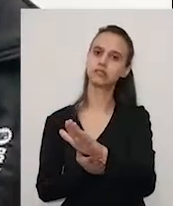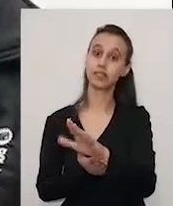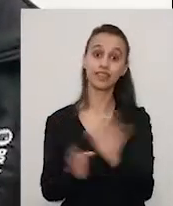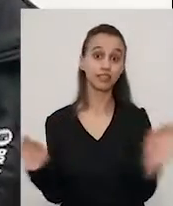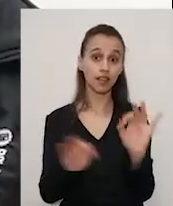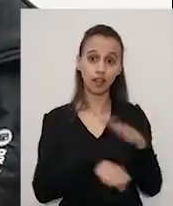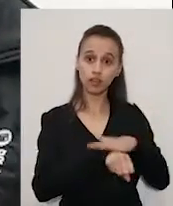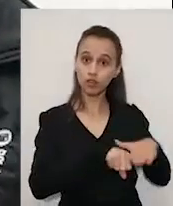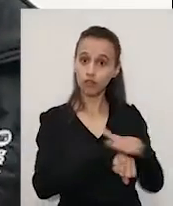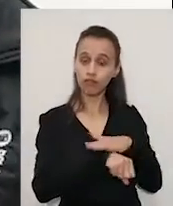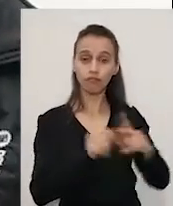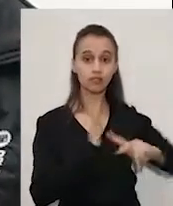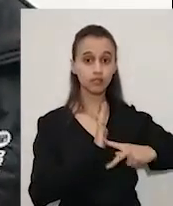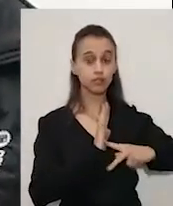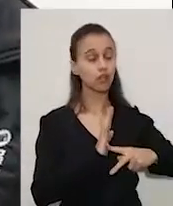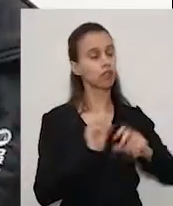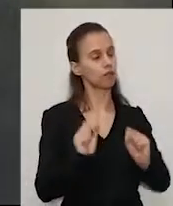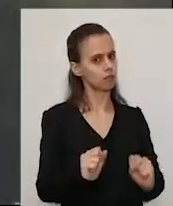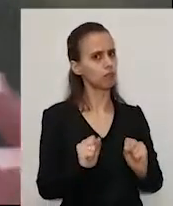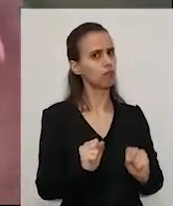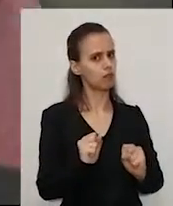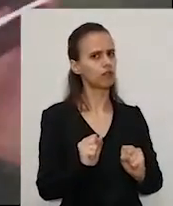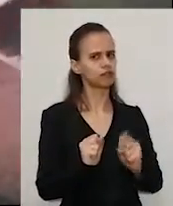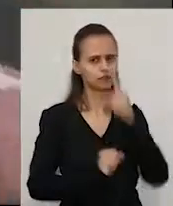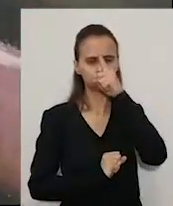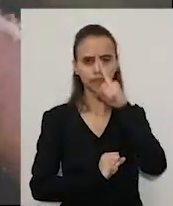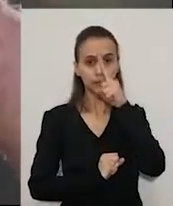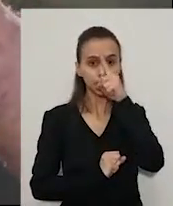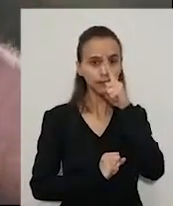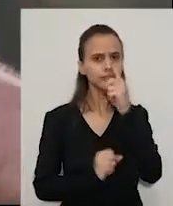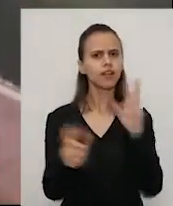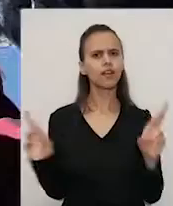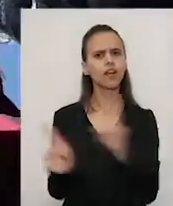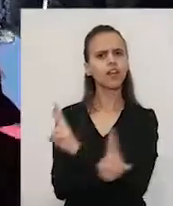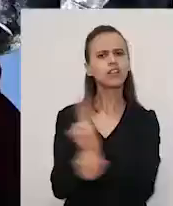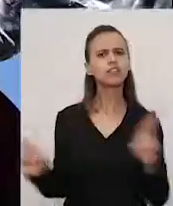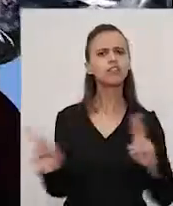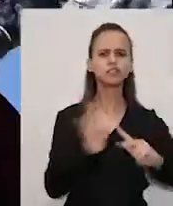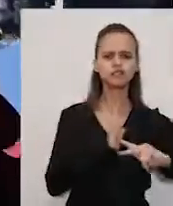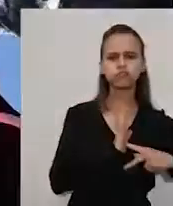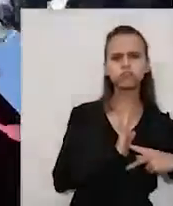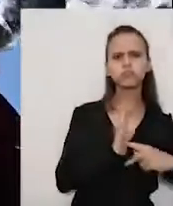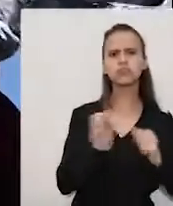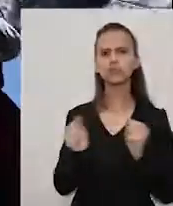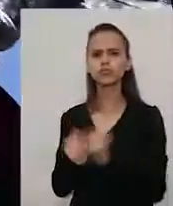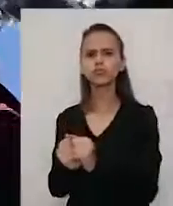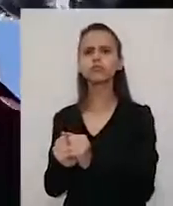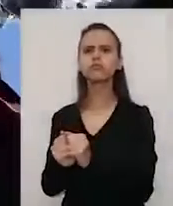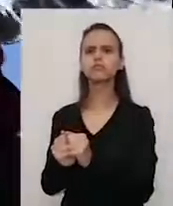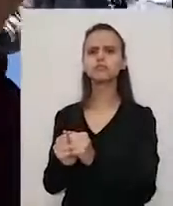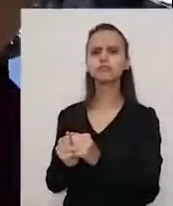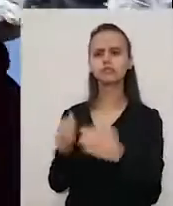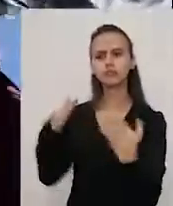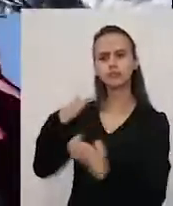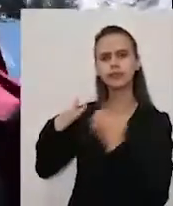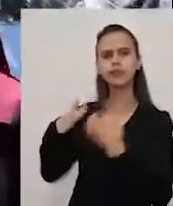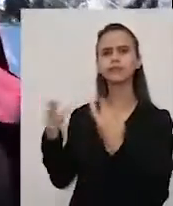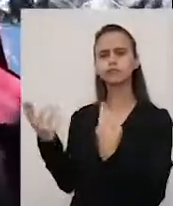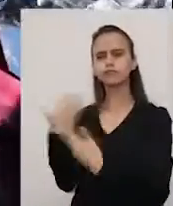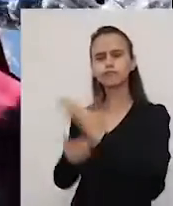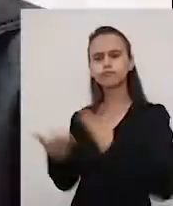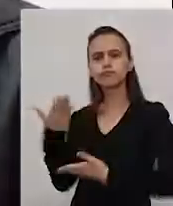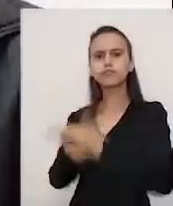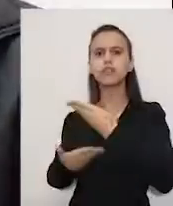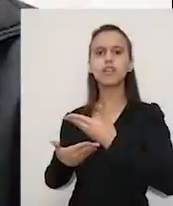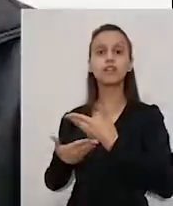construída nos últimos seis anos, onde o SMC buscou sempre o caminho do entendimento e do diálogo